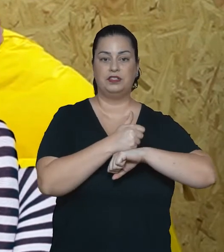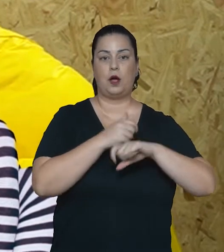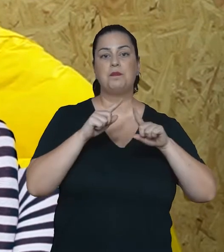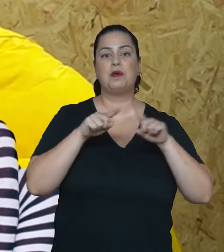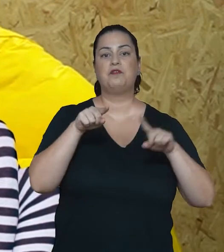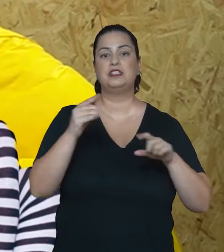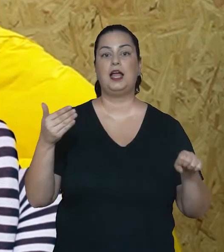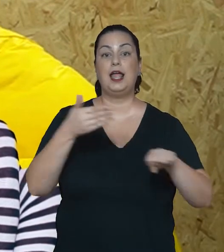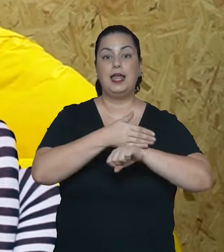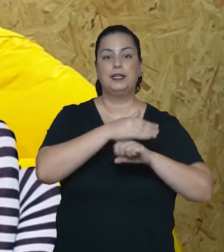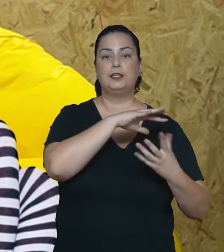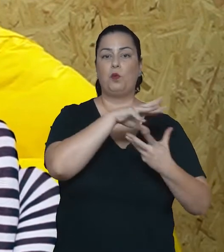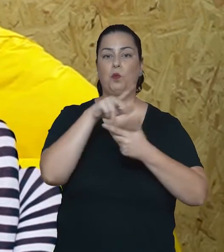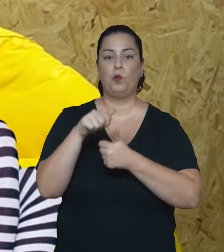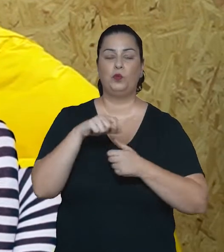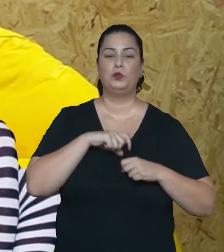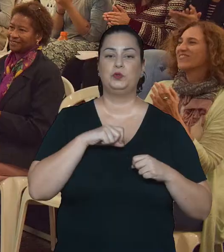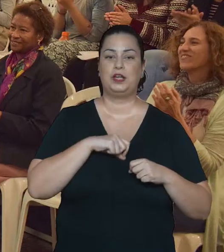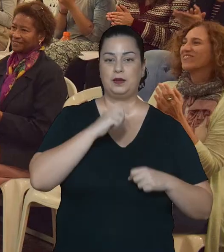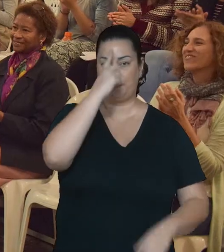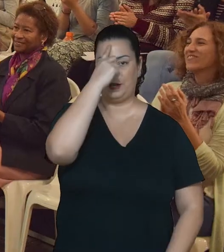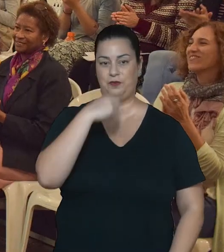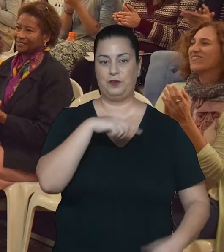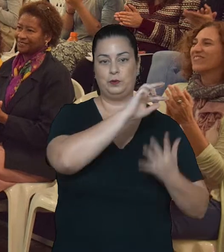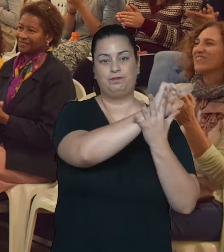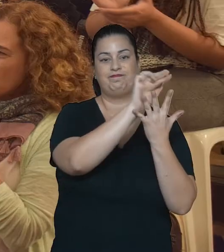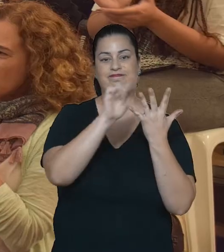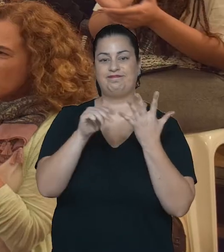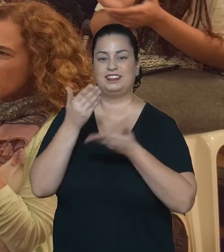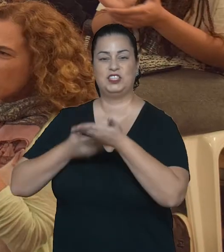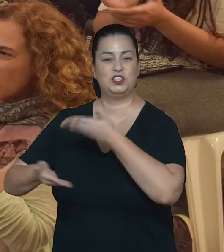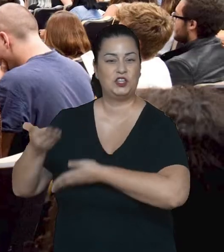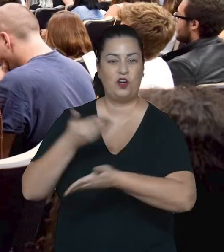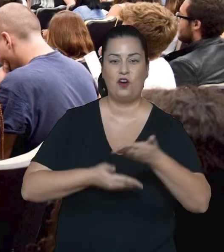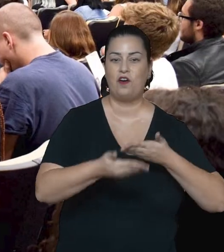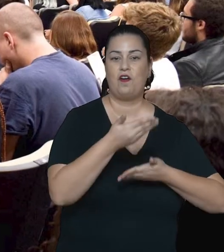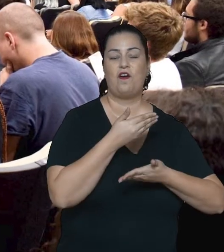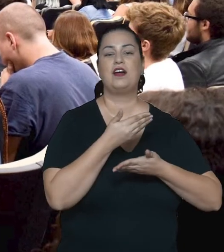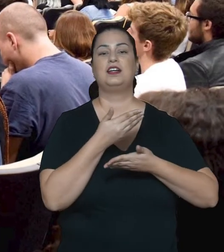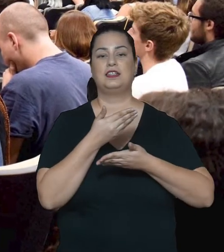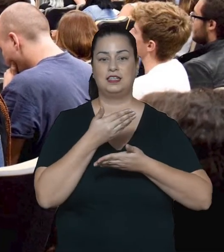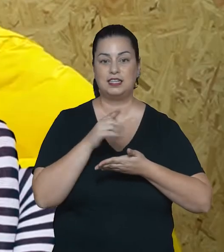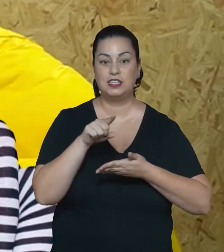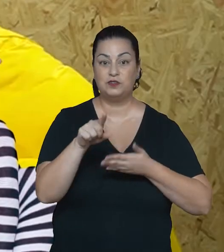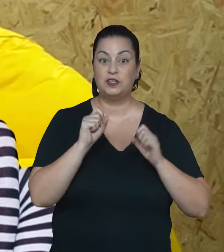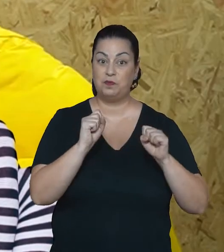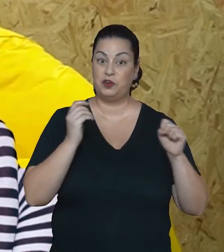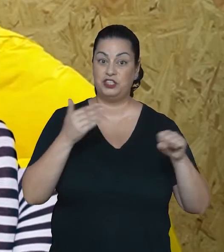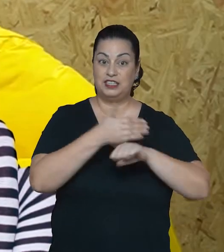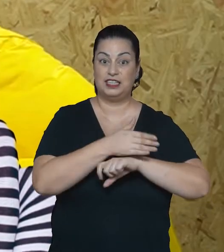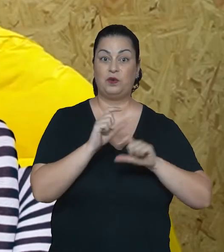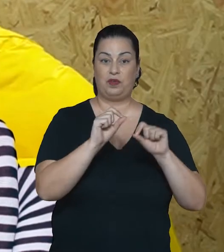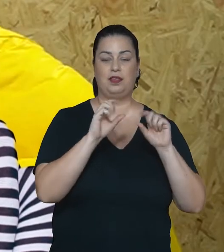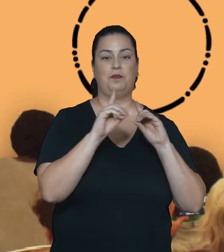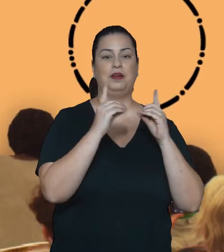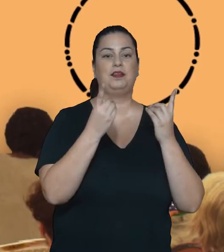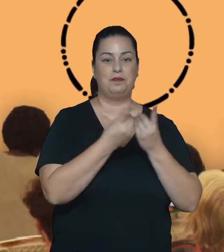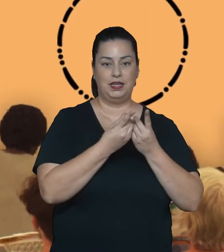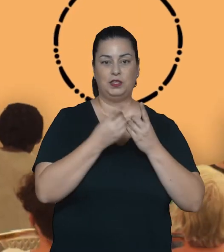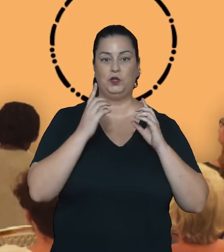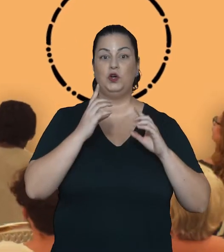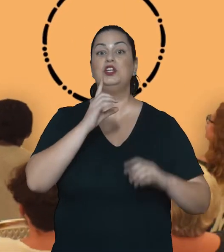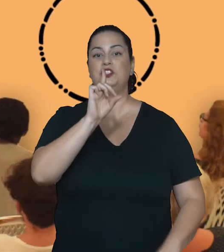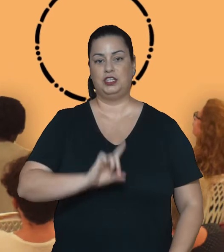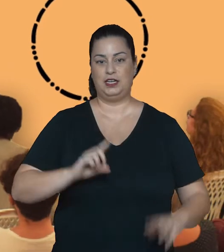aqui você ingressa num universo que é rico em diversidade, em diálogos, em interações. Você conta com o núcleo de